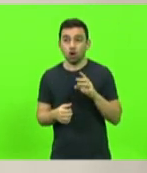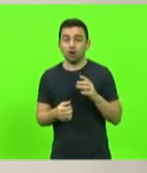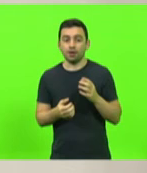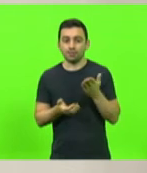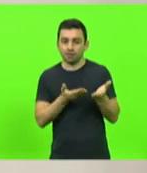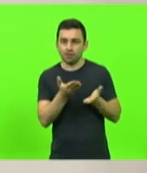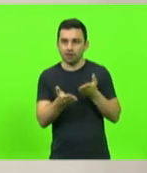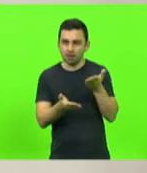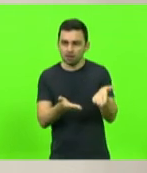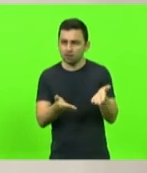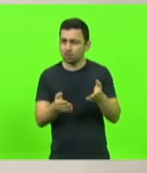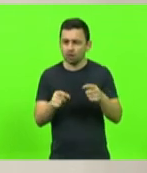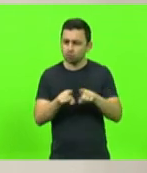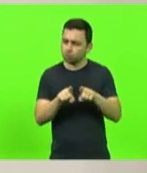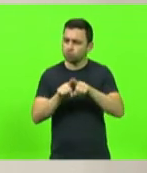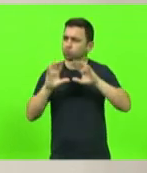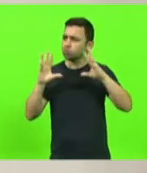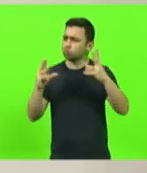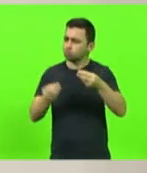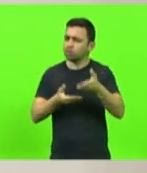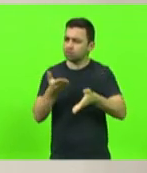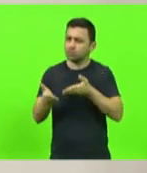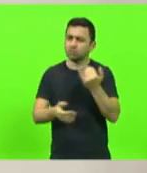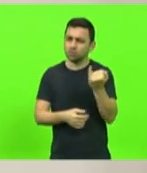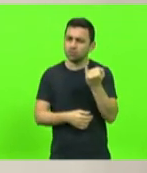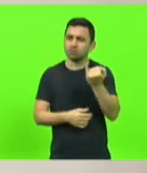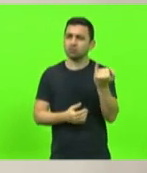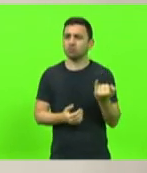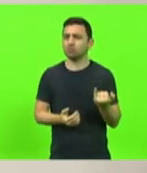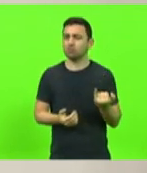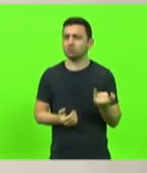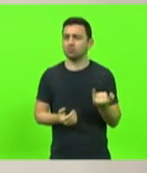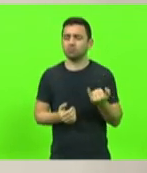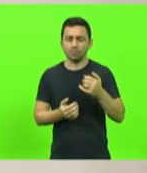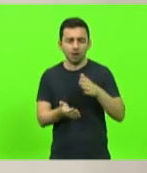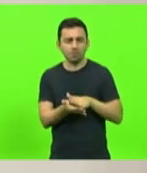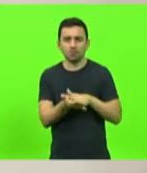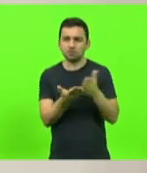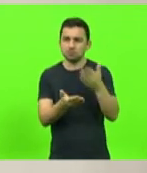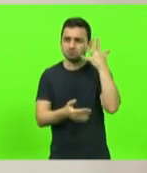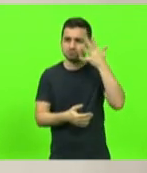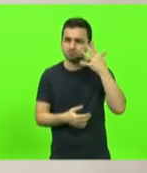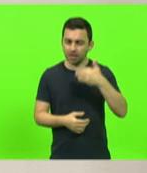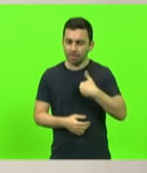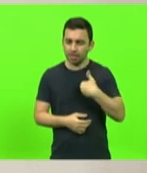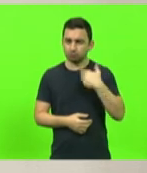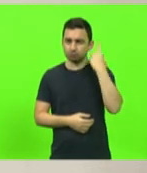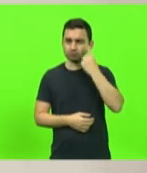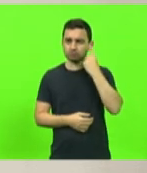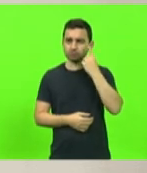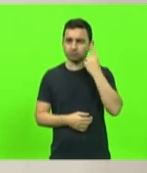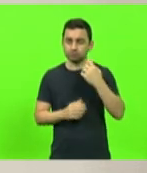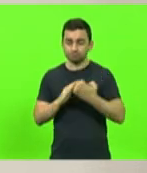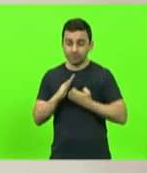a demanda geral. Então, parabéns pela sua fala. E eu, como parlamentar e empresário,